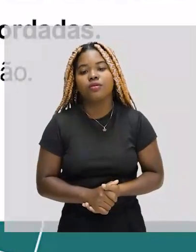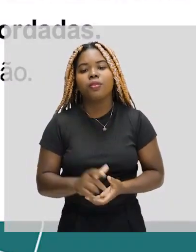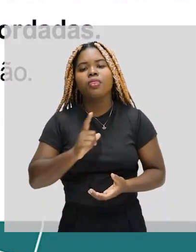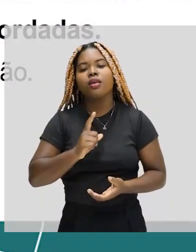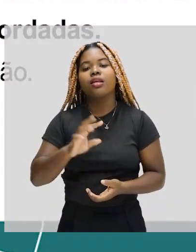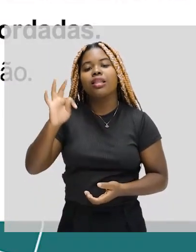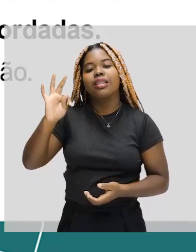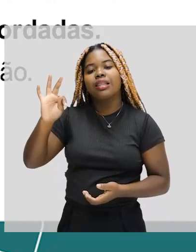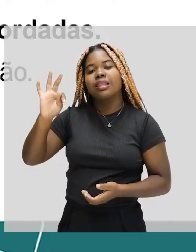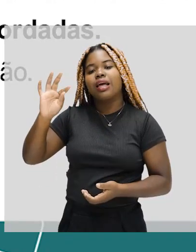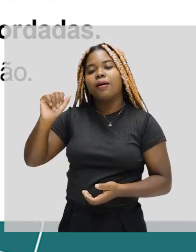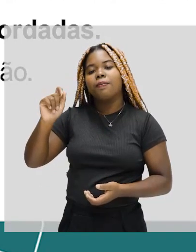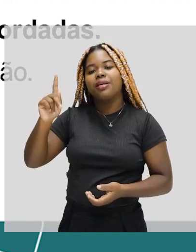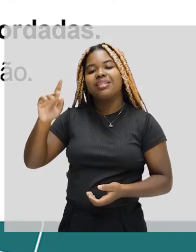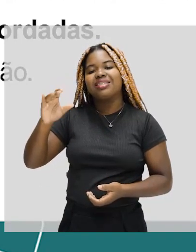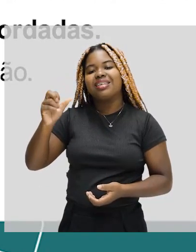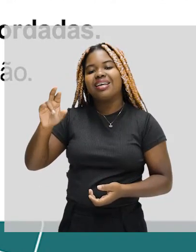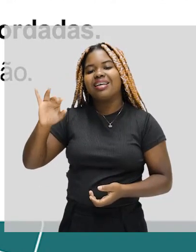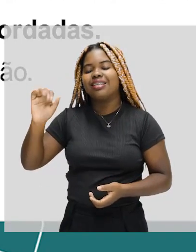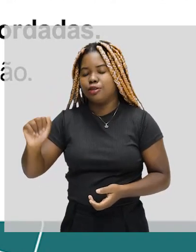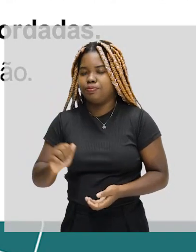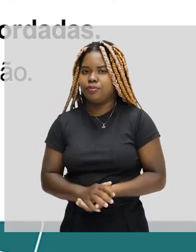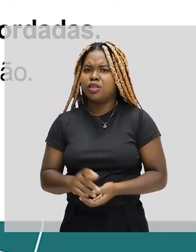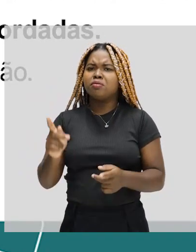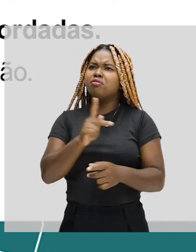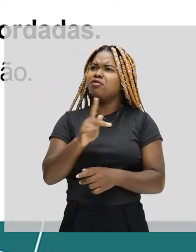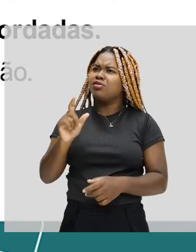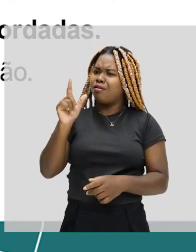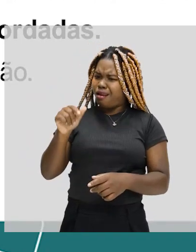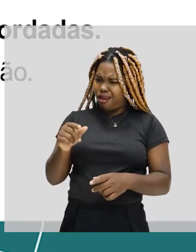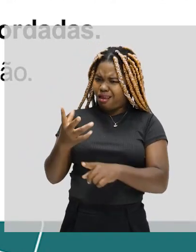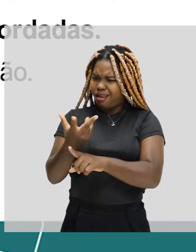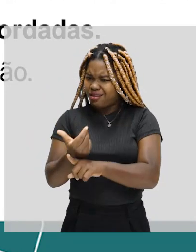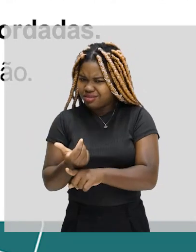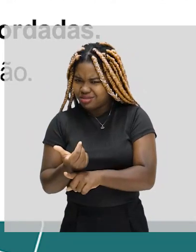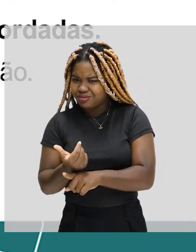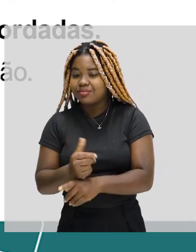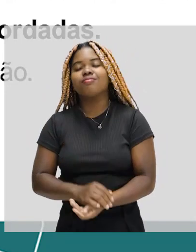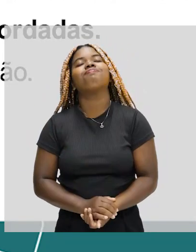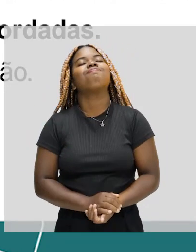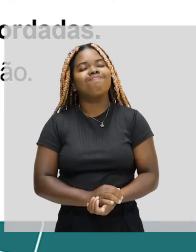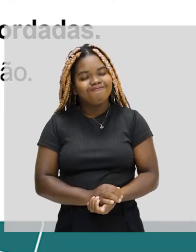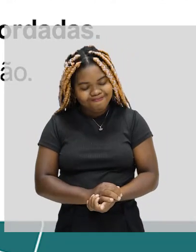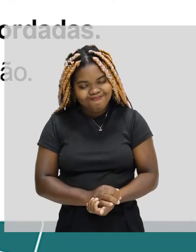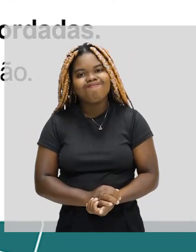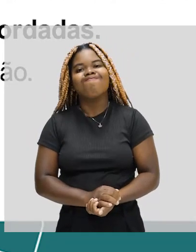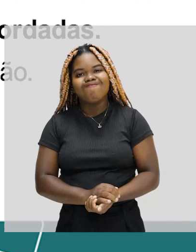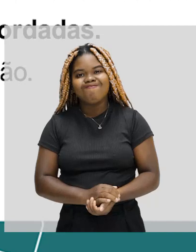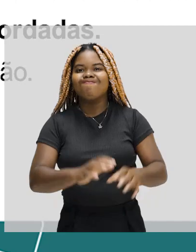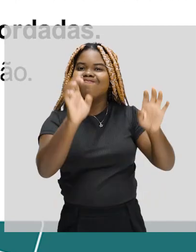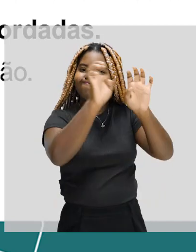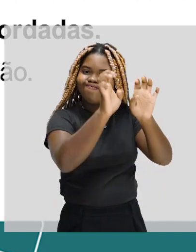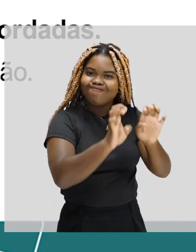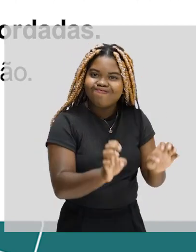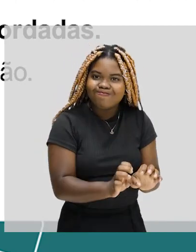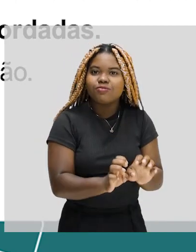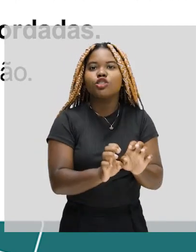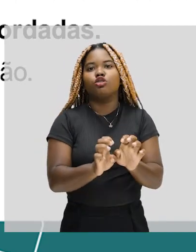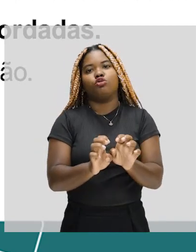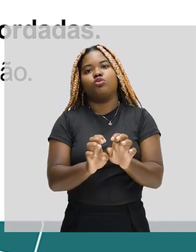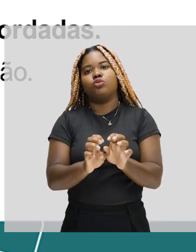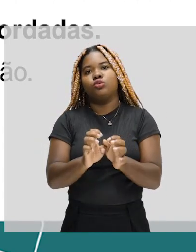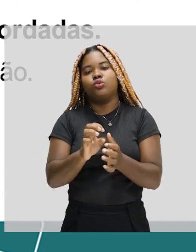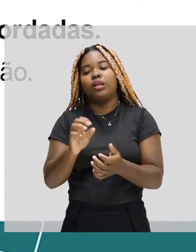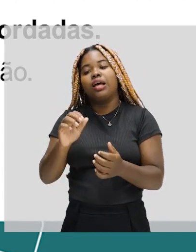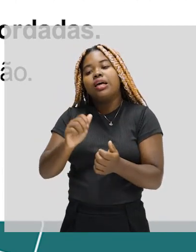tapeçaria. Professor, tapeçaria é arte? Tapeçaria é uma manifestação de estrutura manual, ou